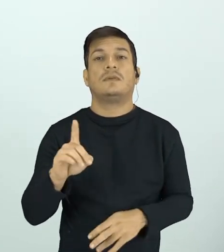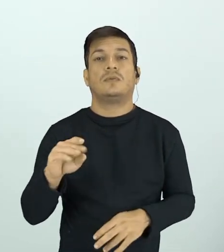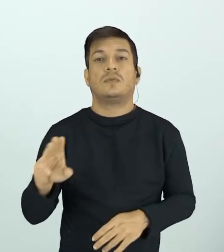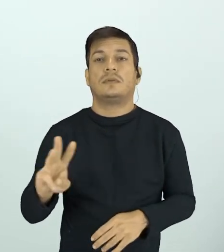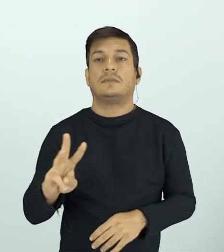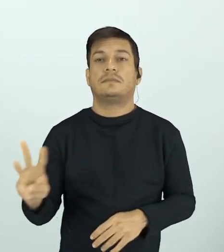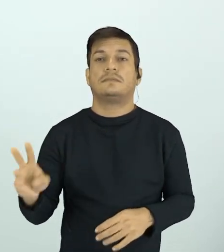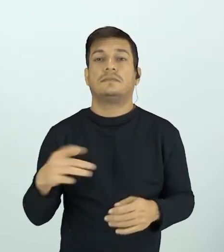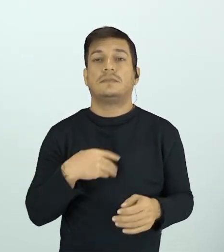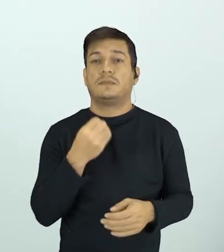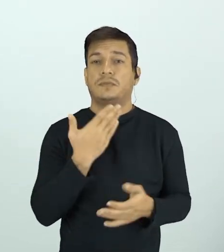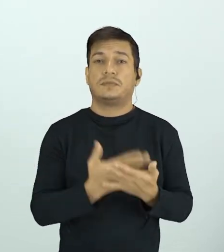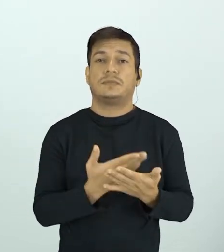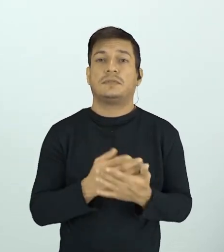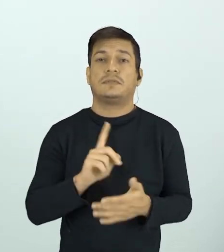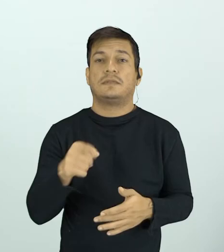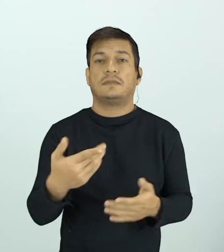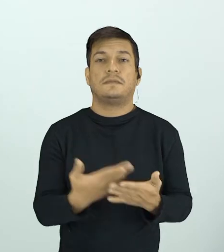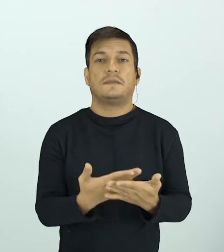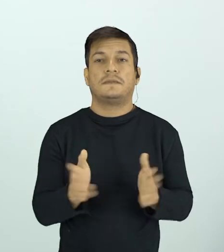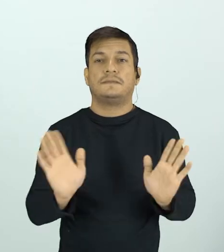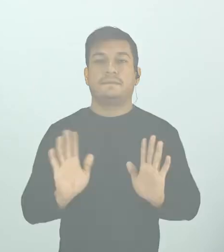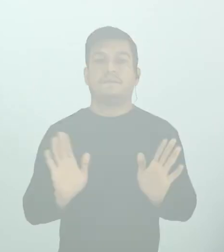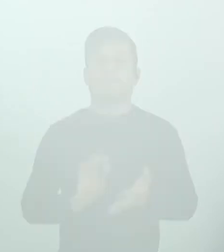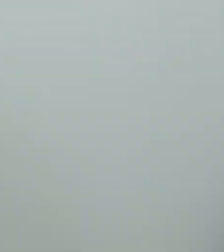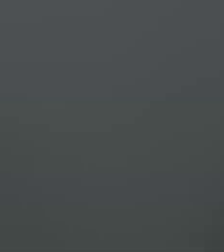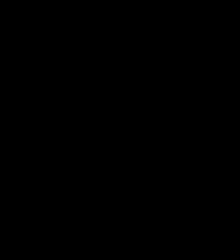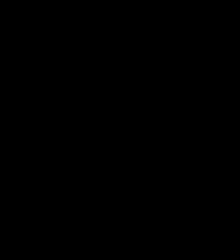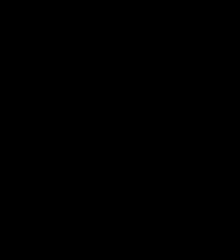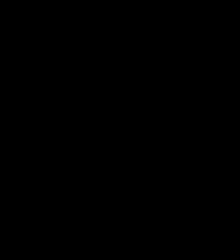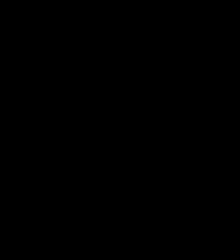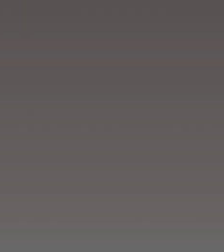Eduque. Bons estudos e até a próxima aula!